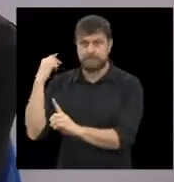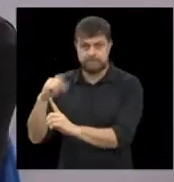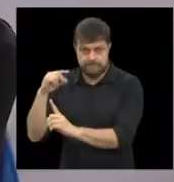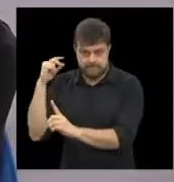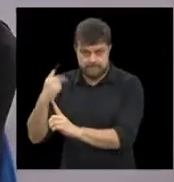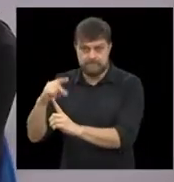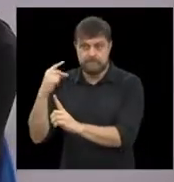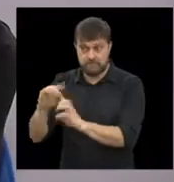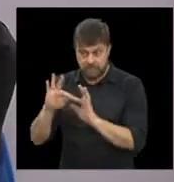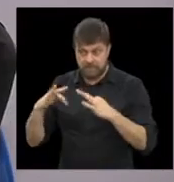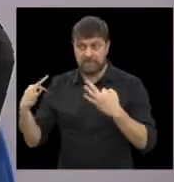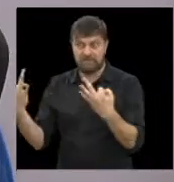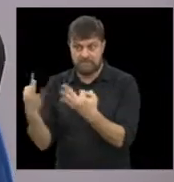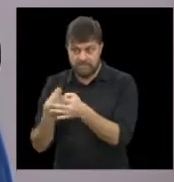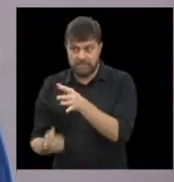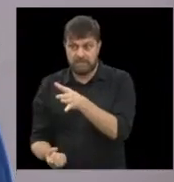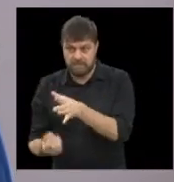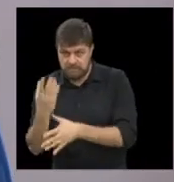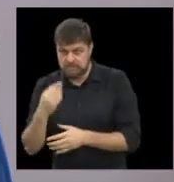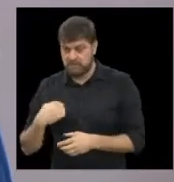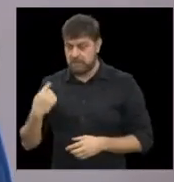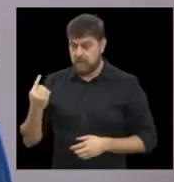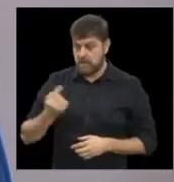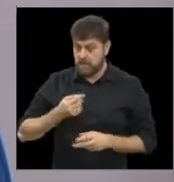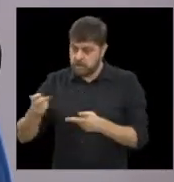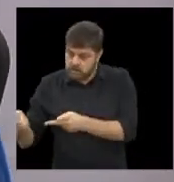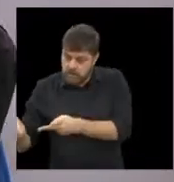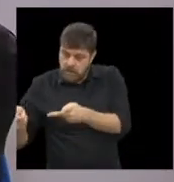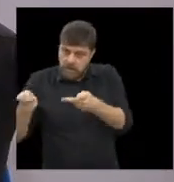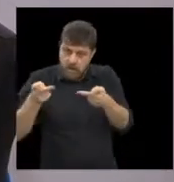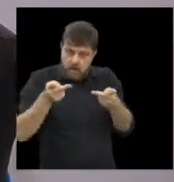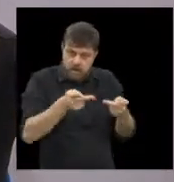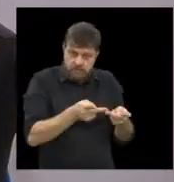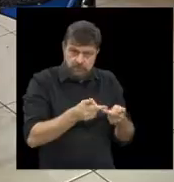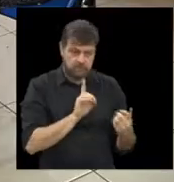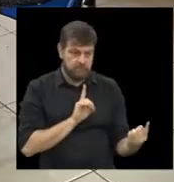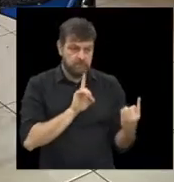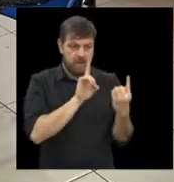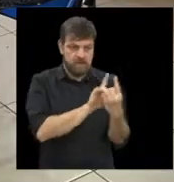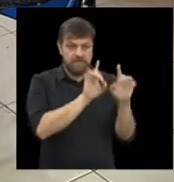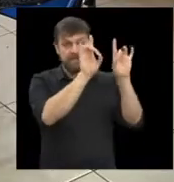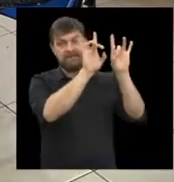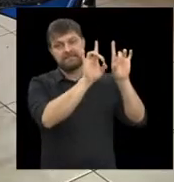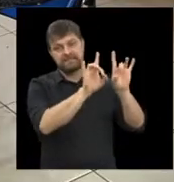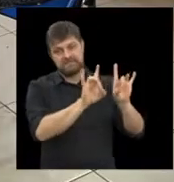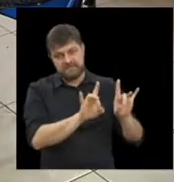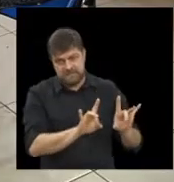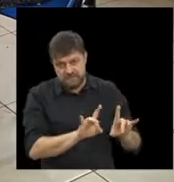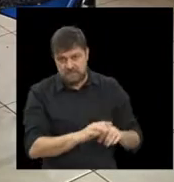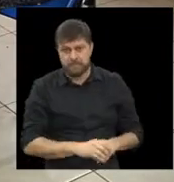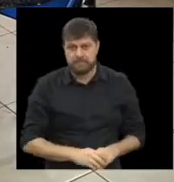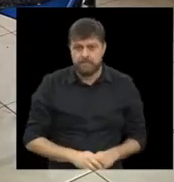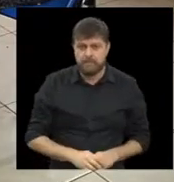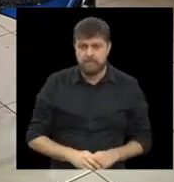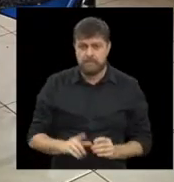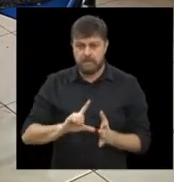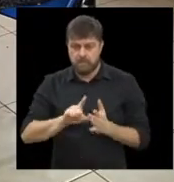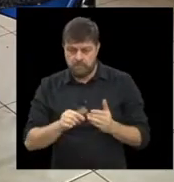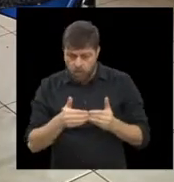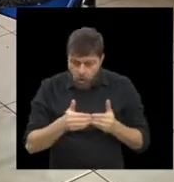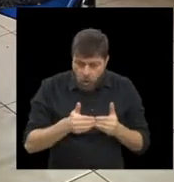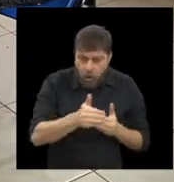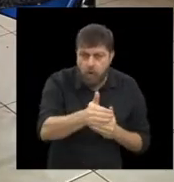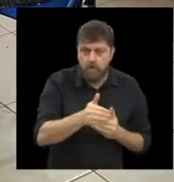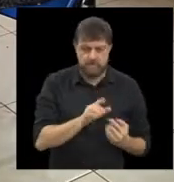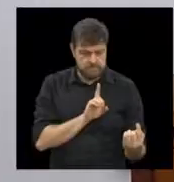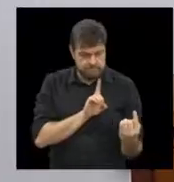são encaminhadas para um atendimento específico, conforme a sua demanda. Aí passa a começar o acompanhamento. Se,